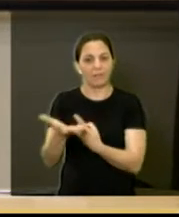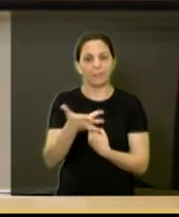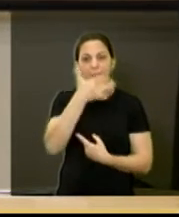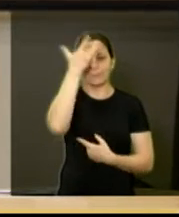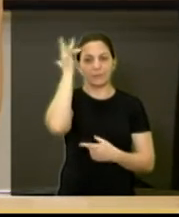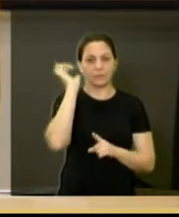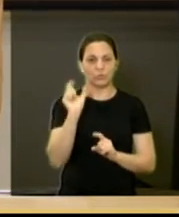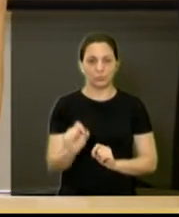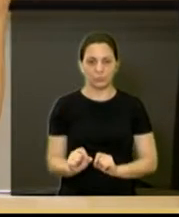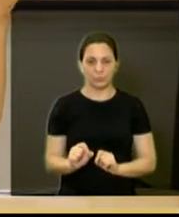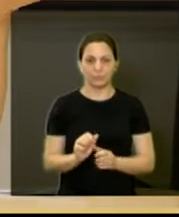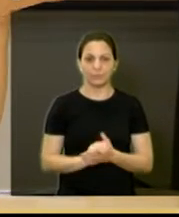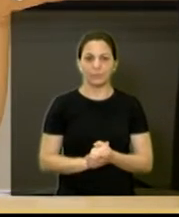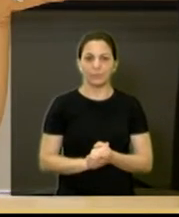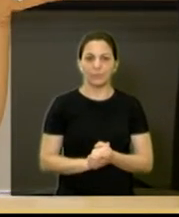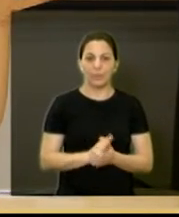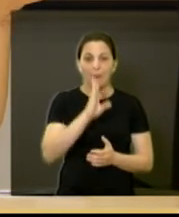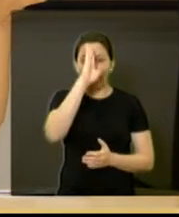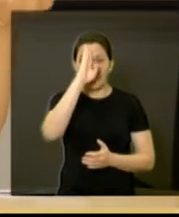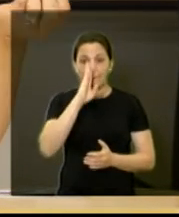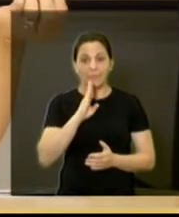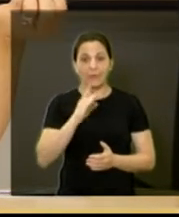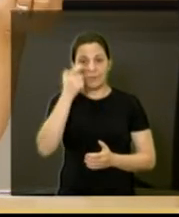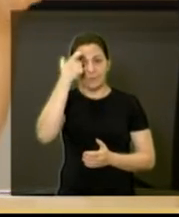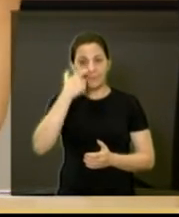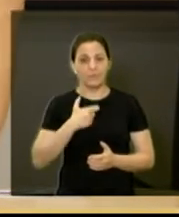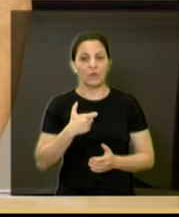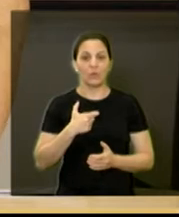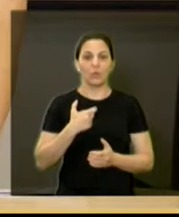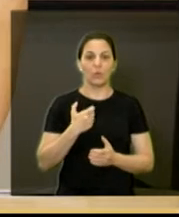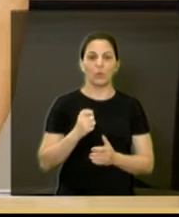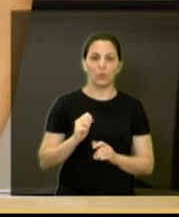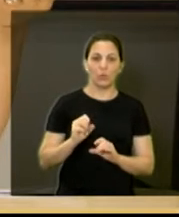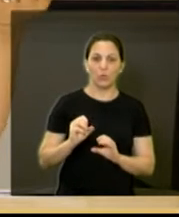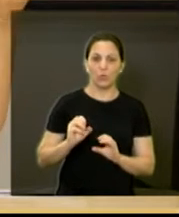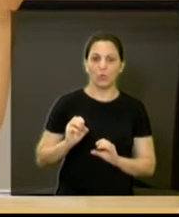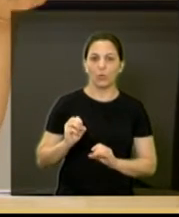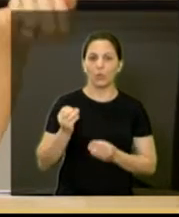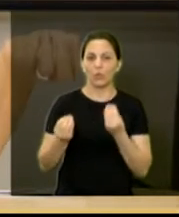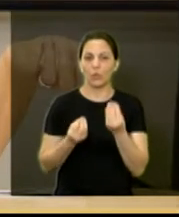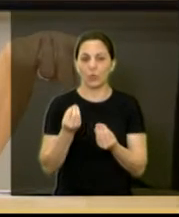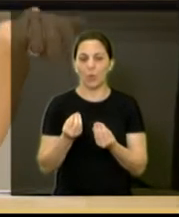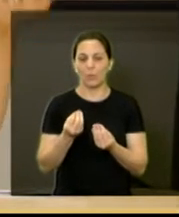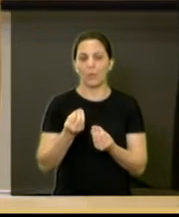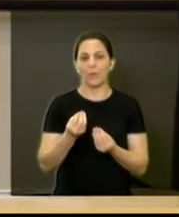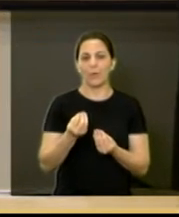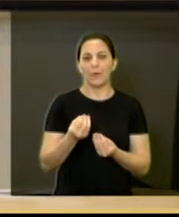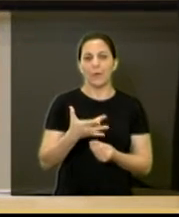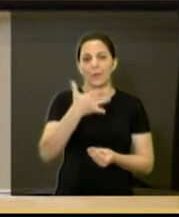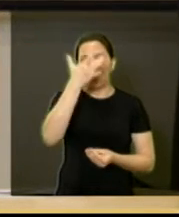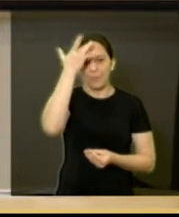Então, qual seria o perfil dessa pessoa? Seriam pessoas